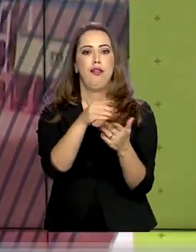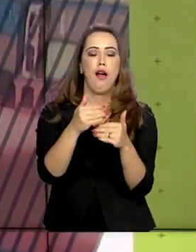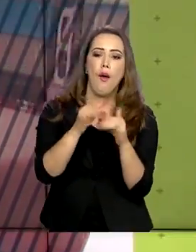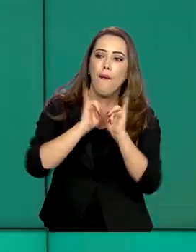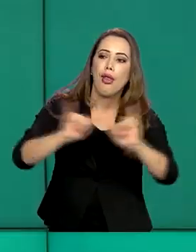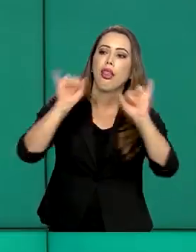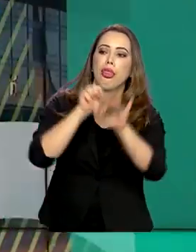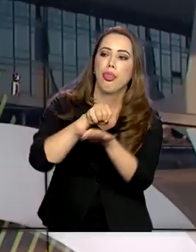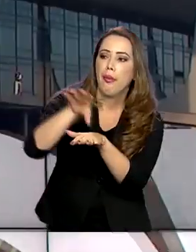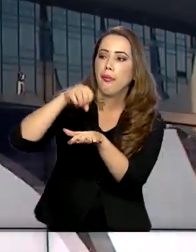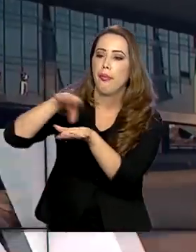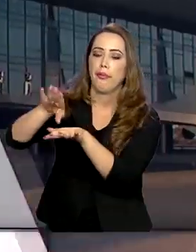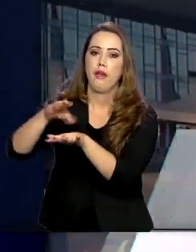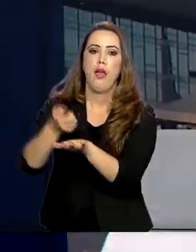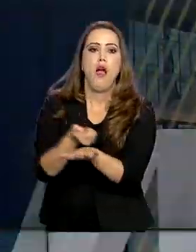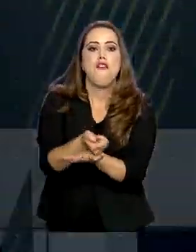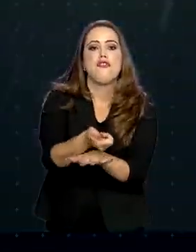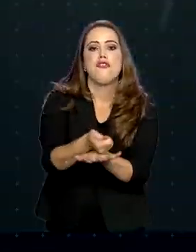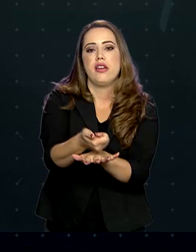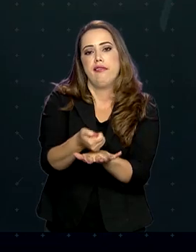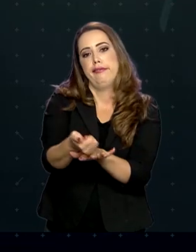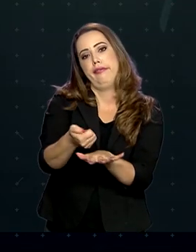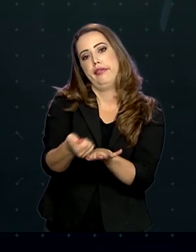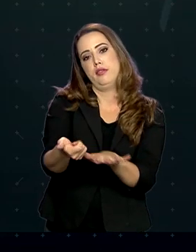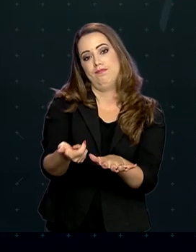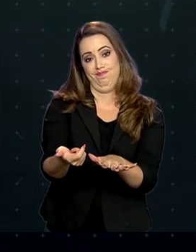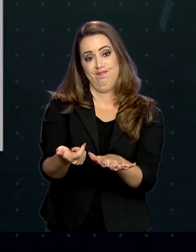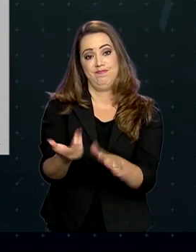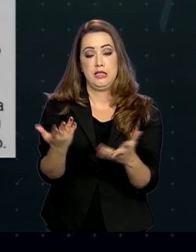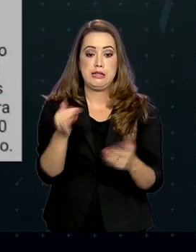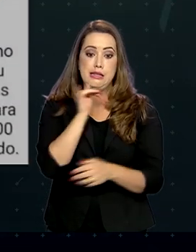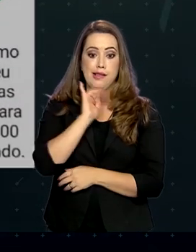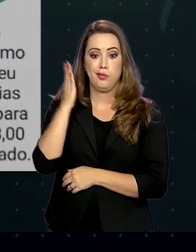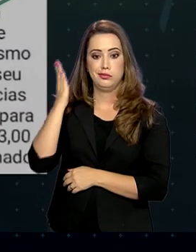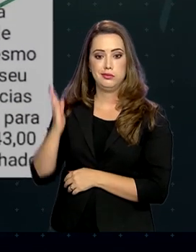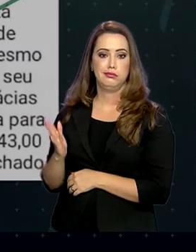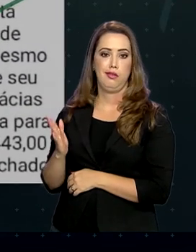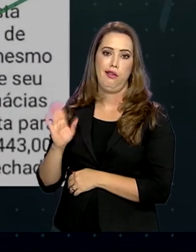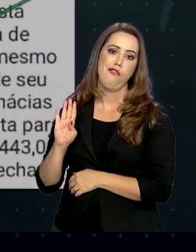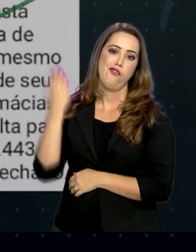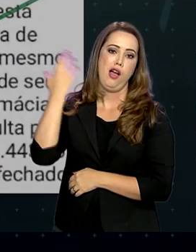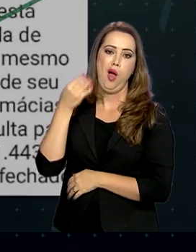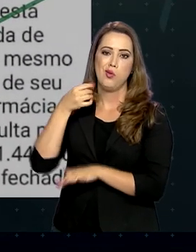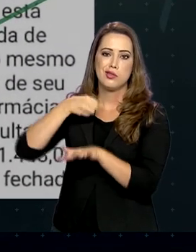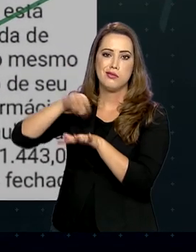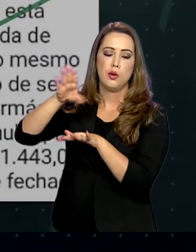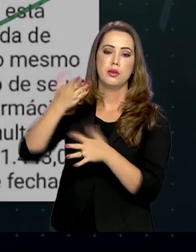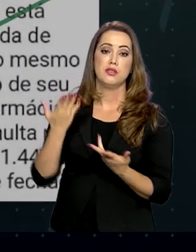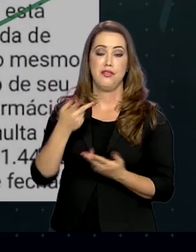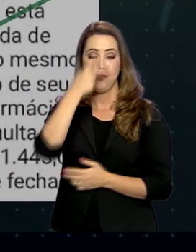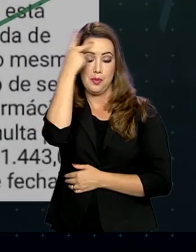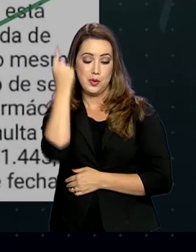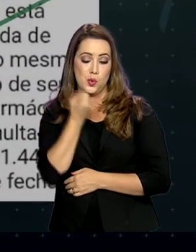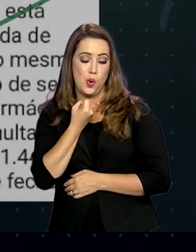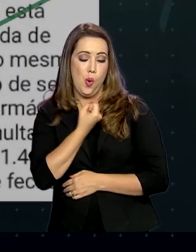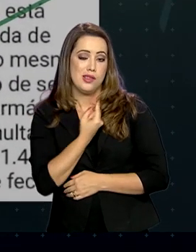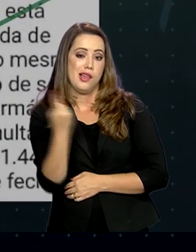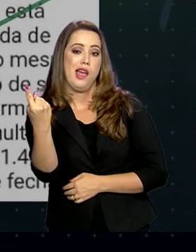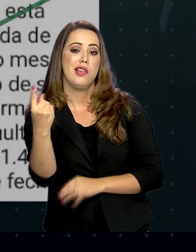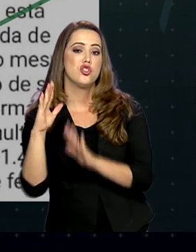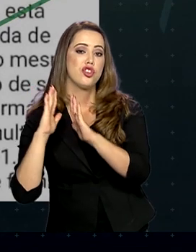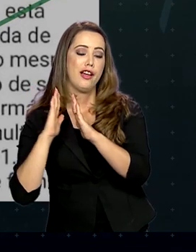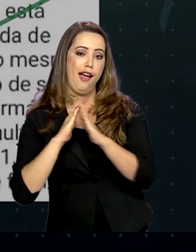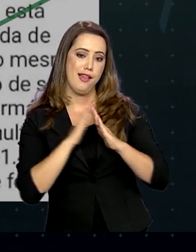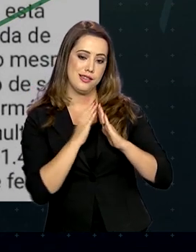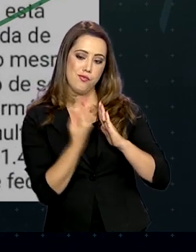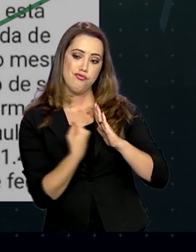adiante as fake news. Esta mensagem falsa que circula nas redes sociais, por exemplo, diz que quem saísse de casa a partir de 24